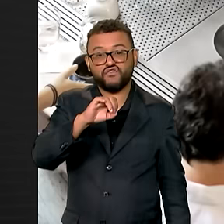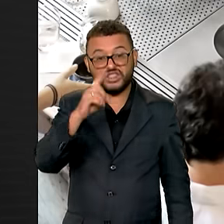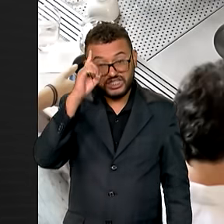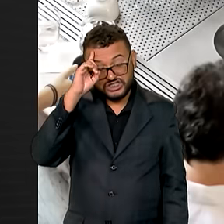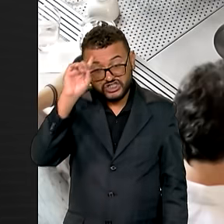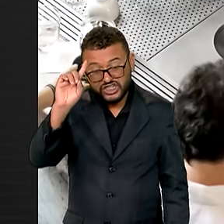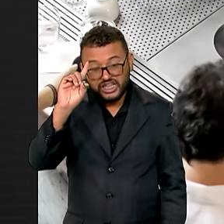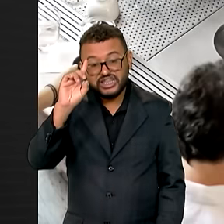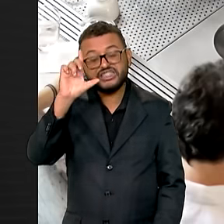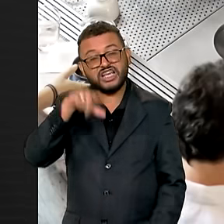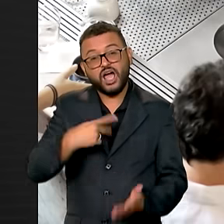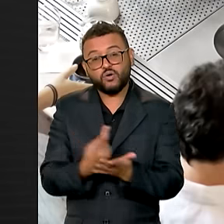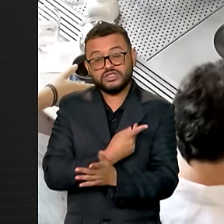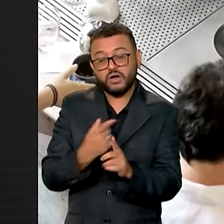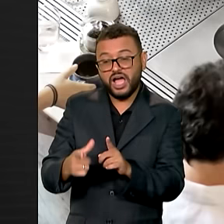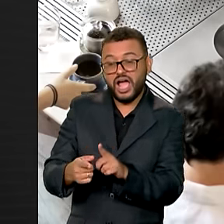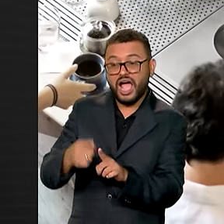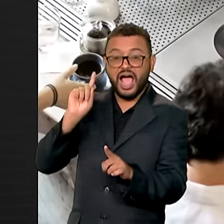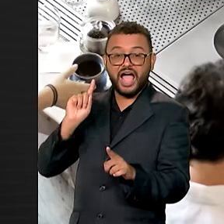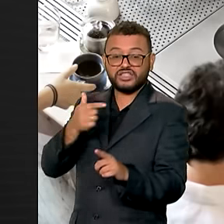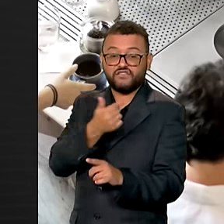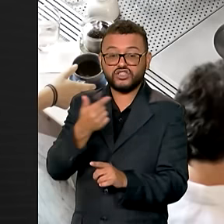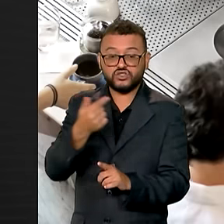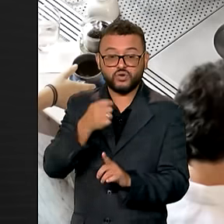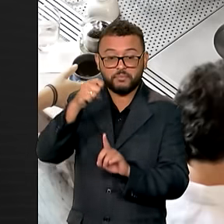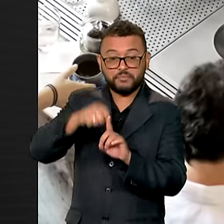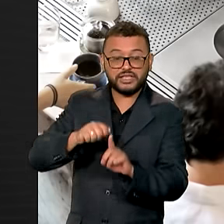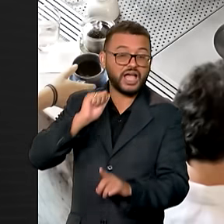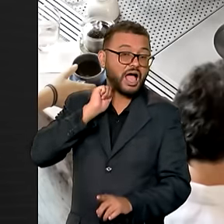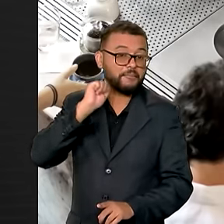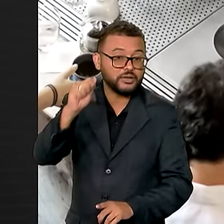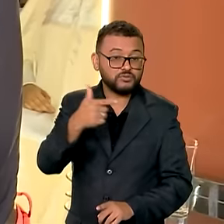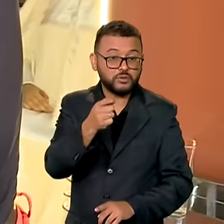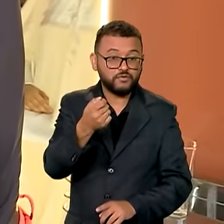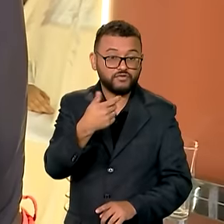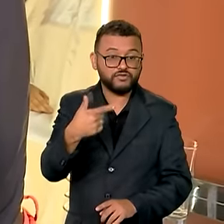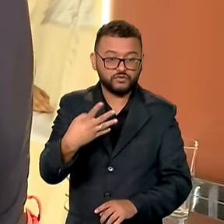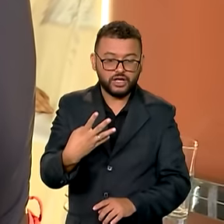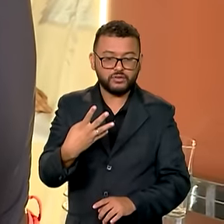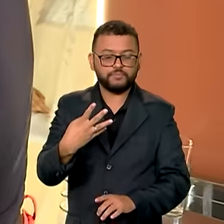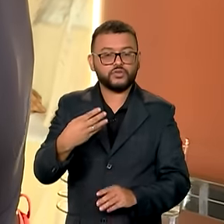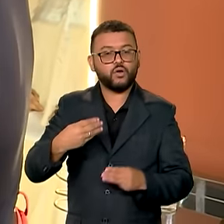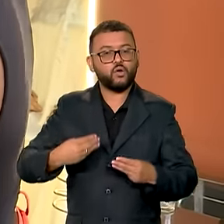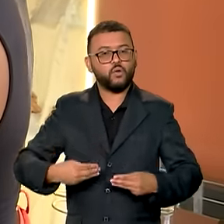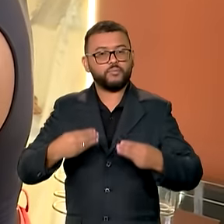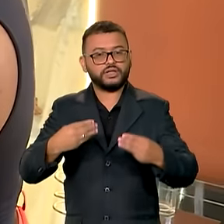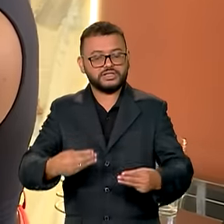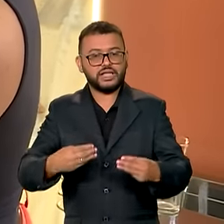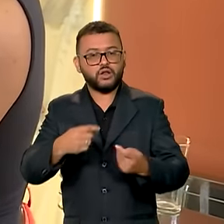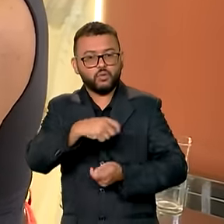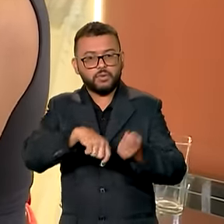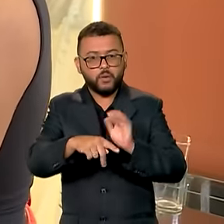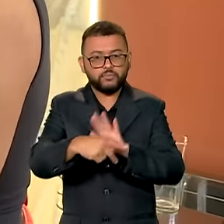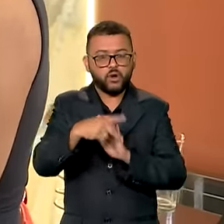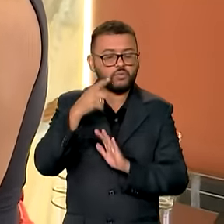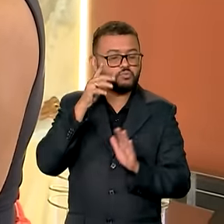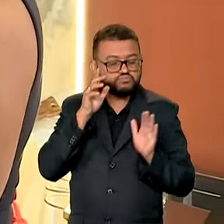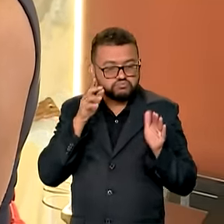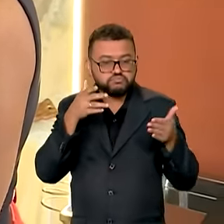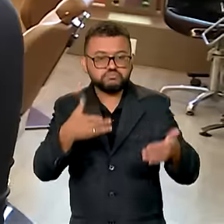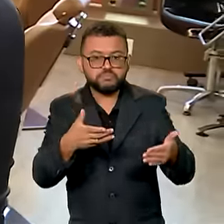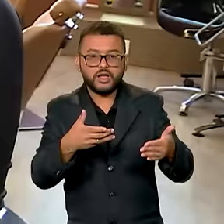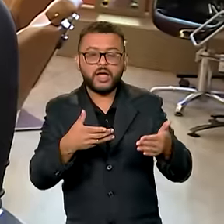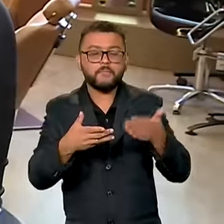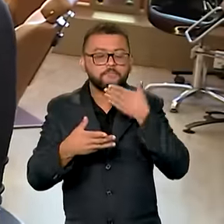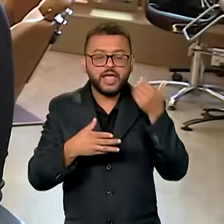ocorrido antes do dia 22 de abril de 2024. Para o Ministério da Fazenda, valeu a pena investir na